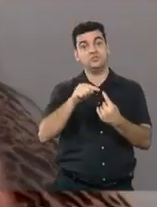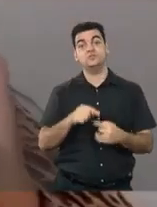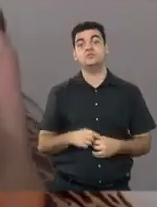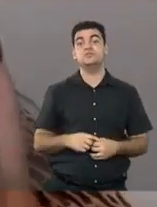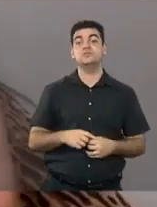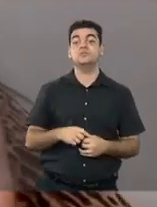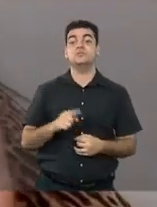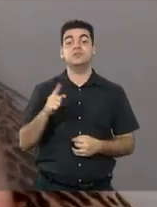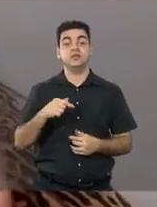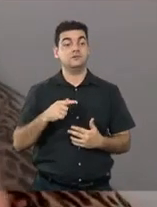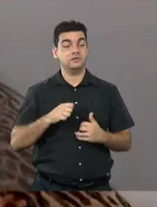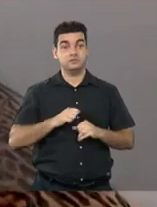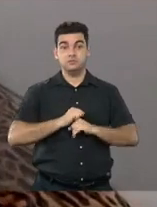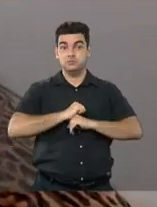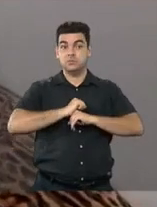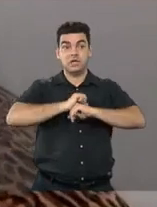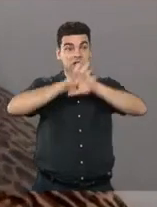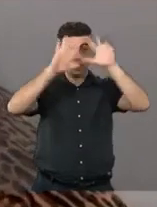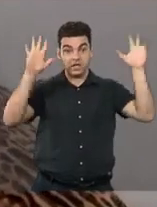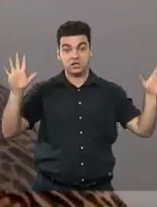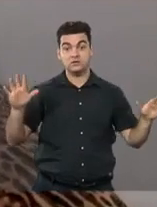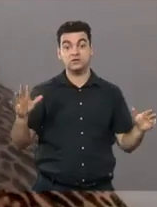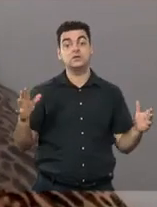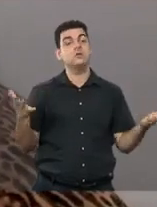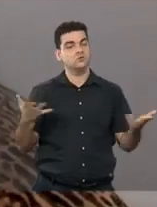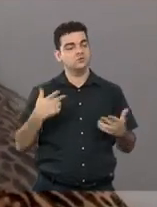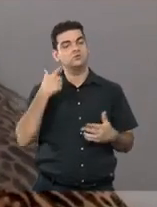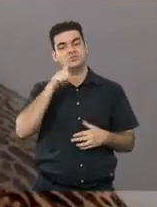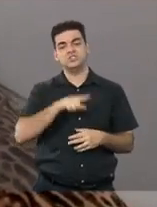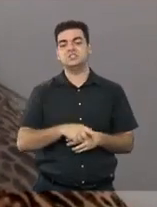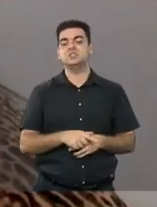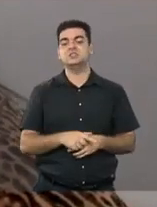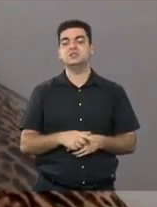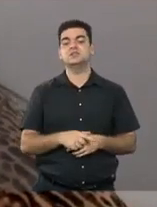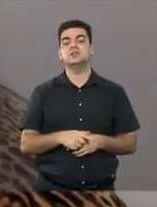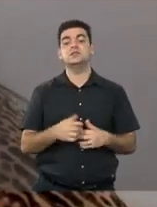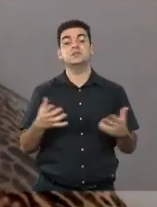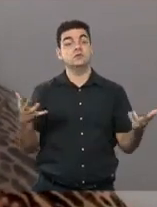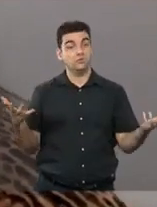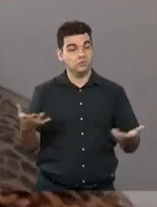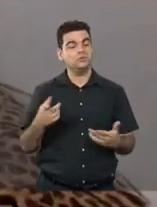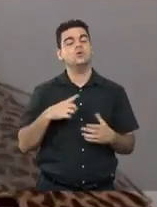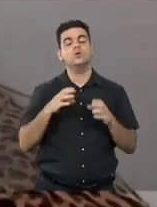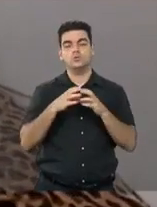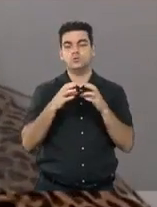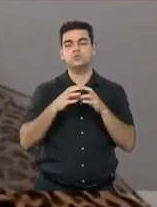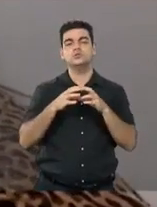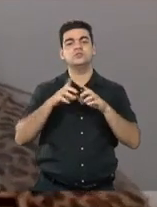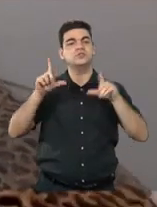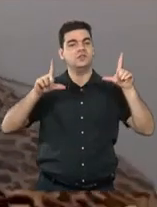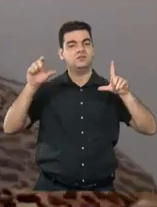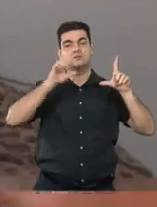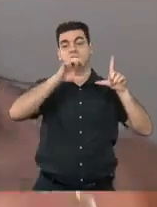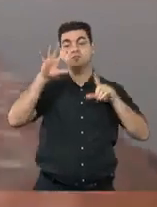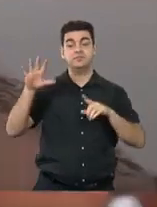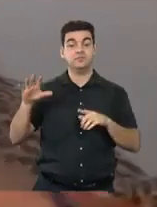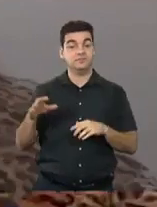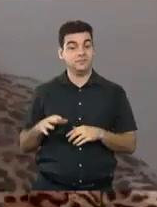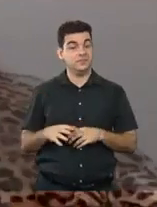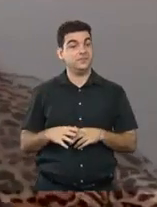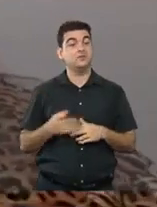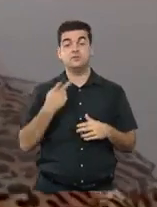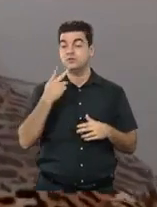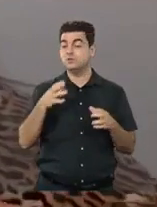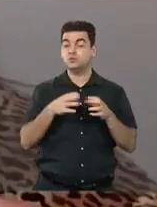é fazer isso vir à tona, e nós conseguimos, não tem uma emissora hoje que não fala da violência, não tô falando só nós do Magazine Mulheres do